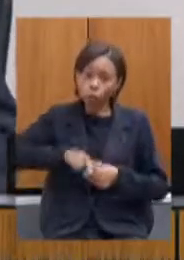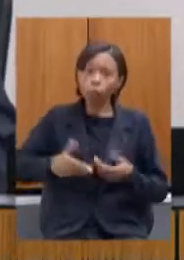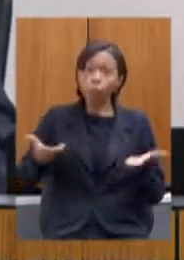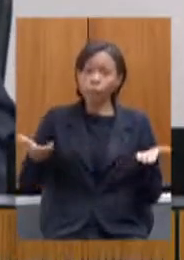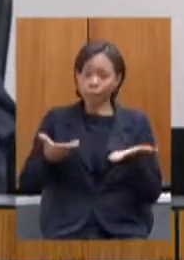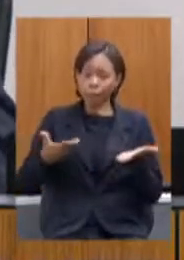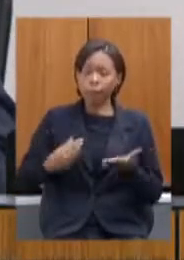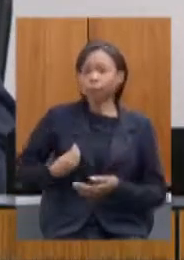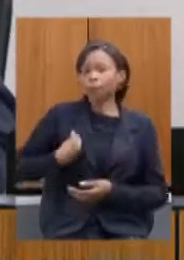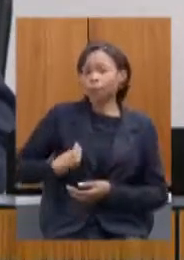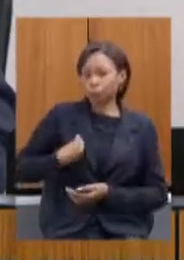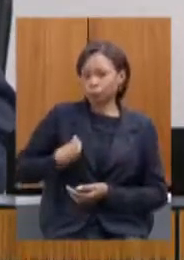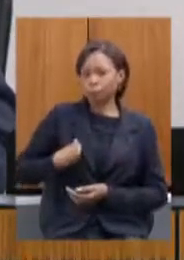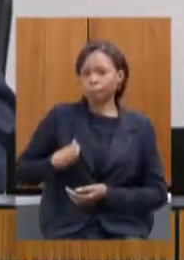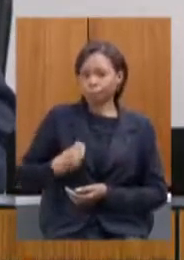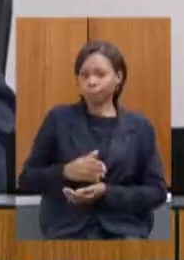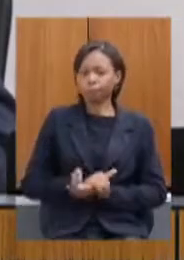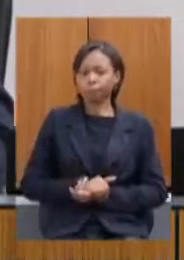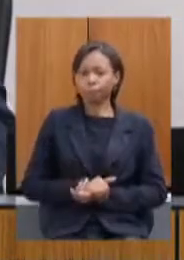desse momento